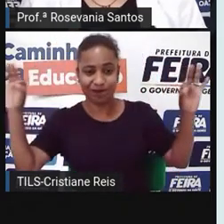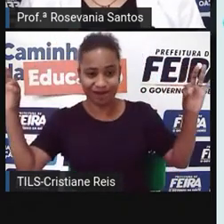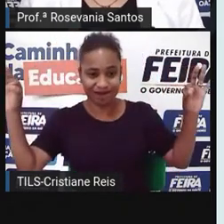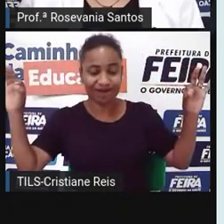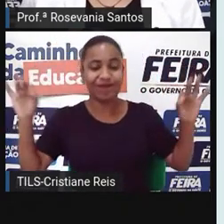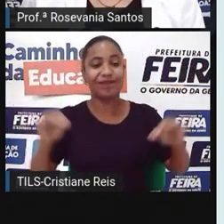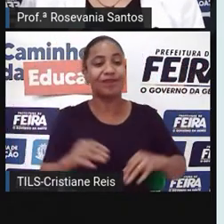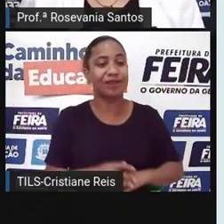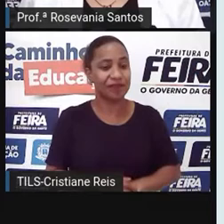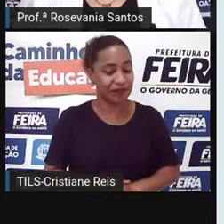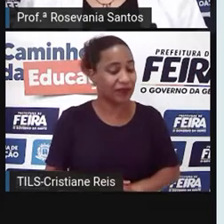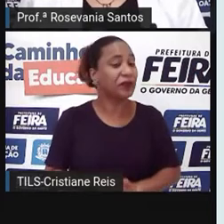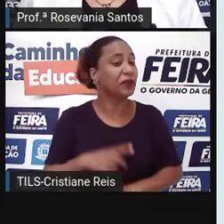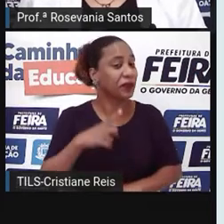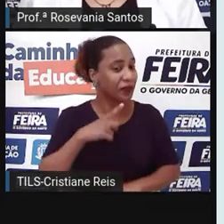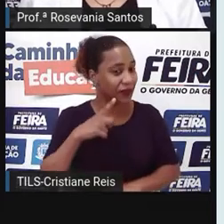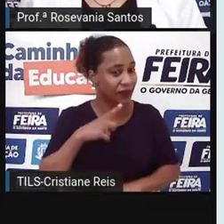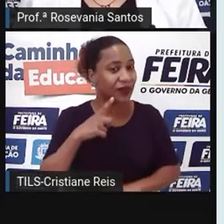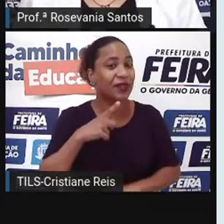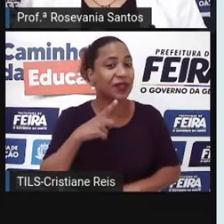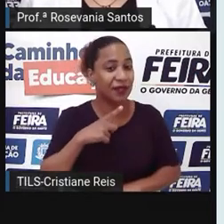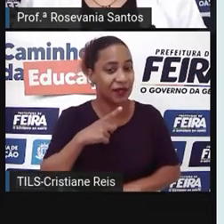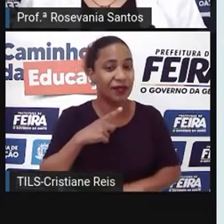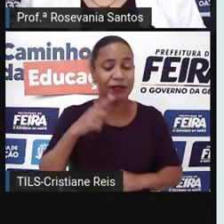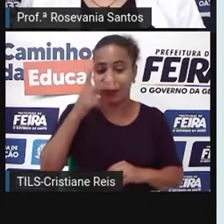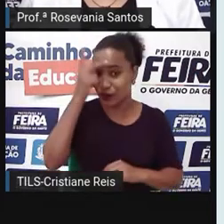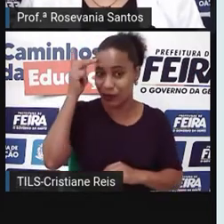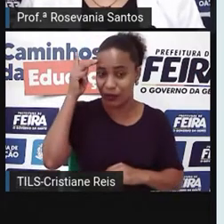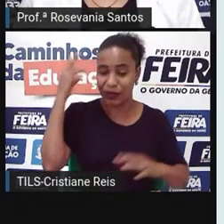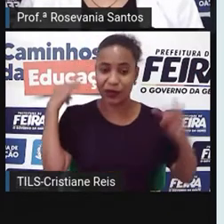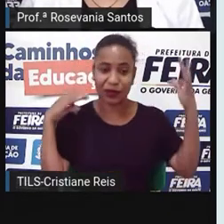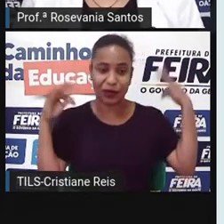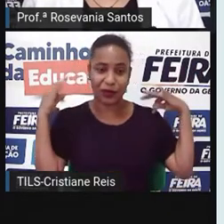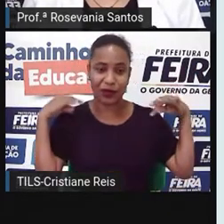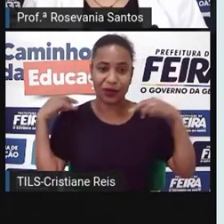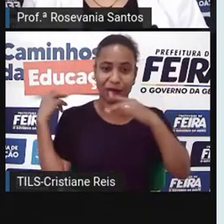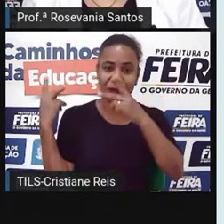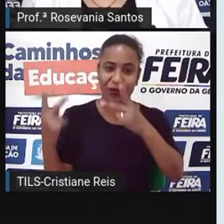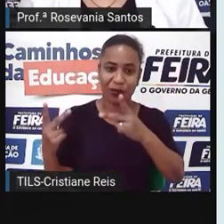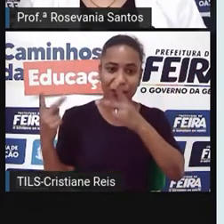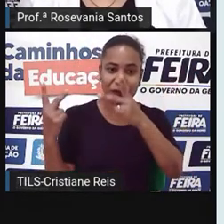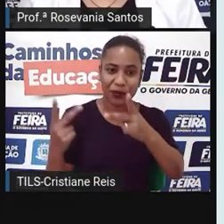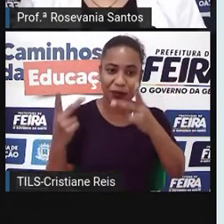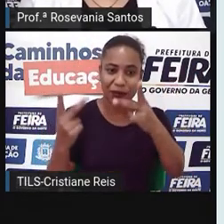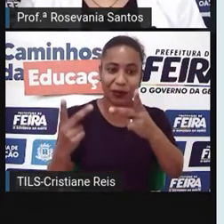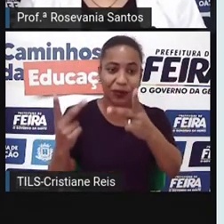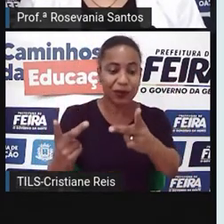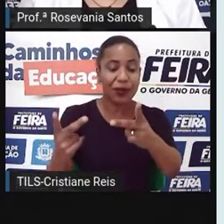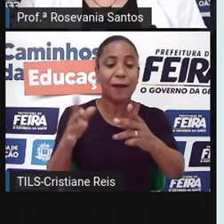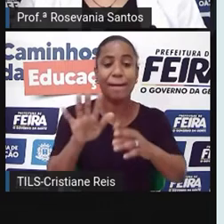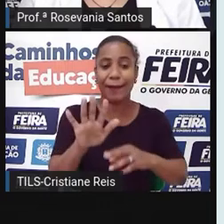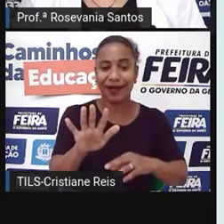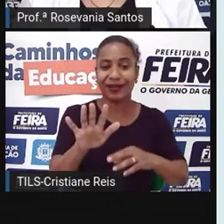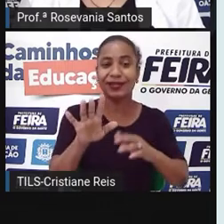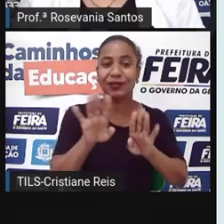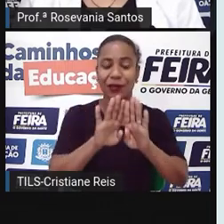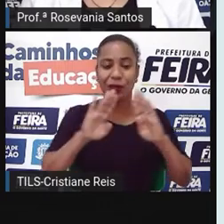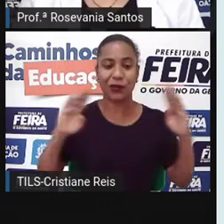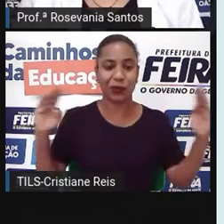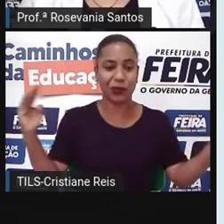é um ponto turístico, mas em compensação serviu muito para delimitar a área chinesa para